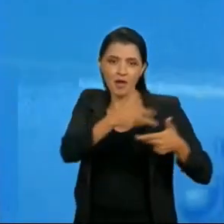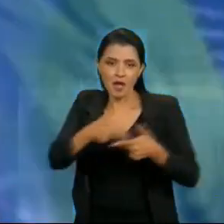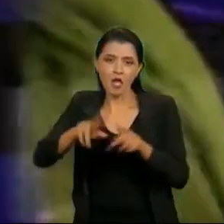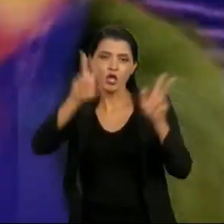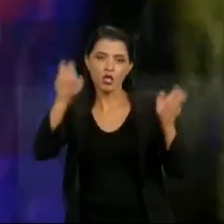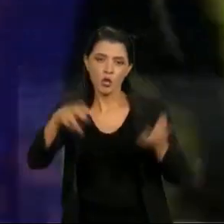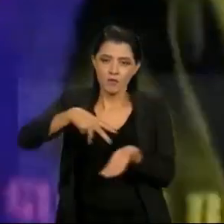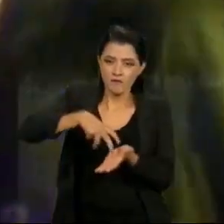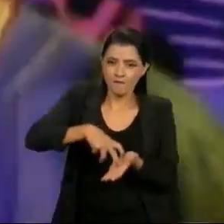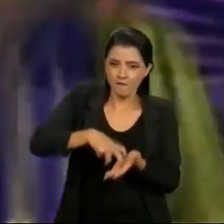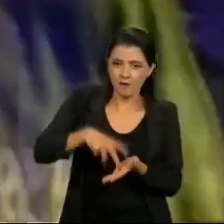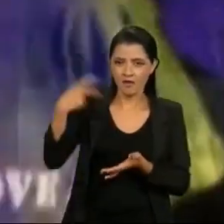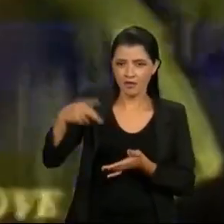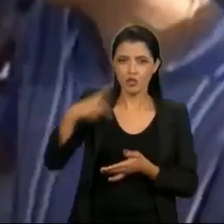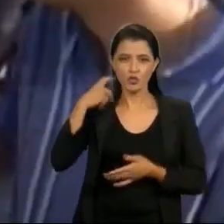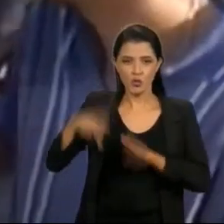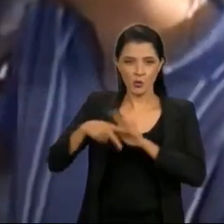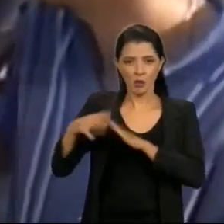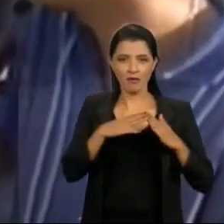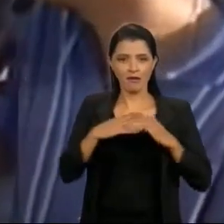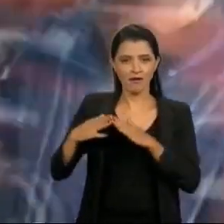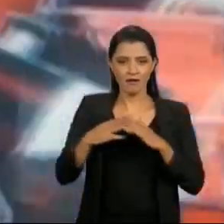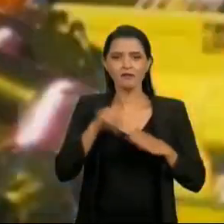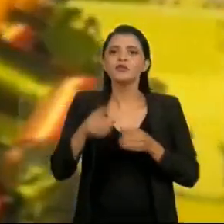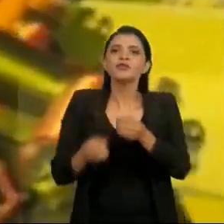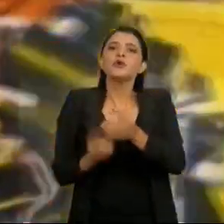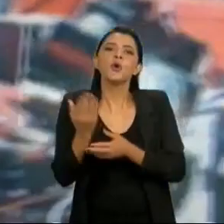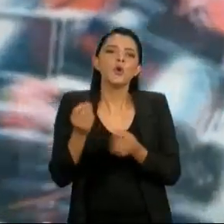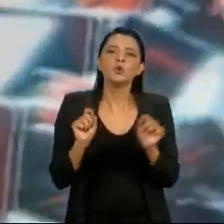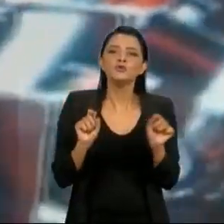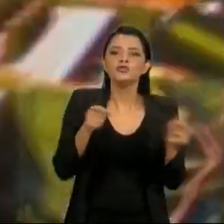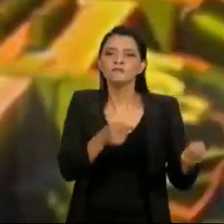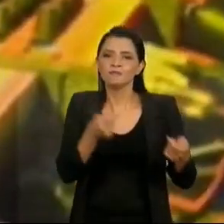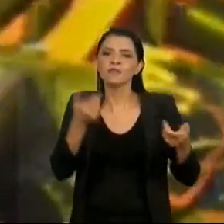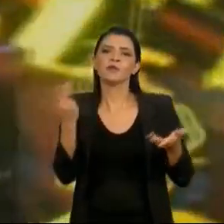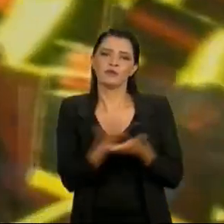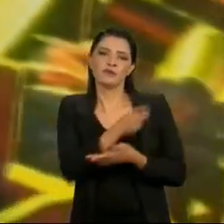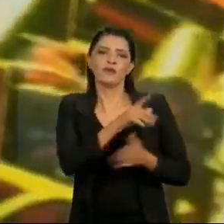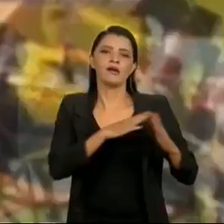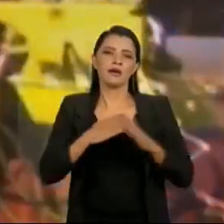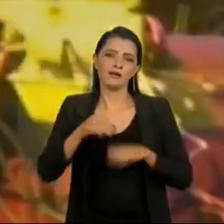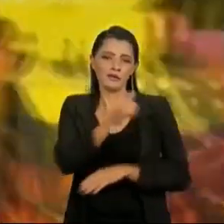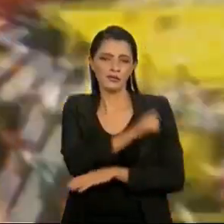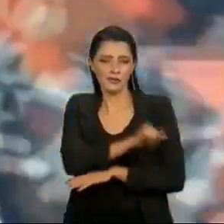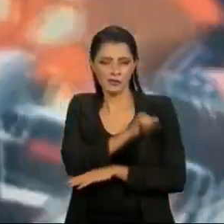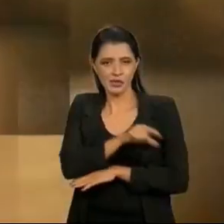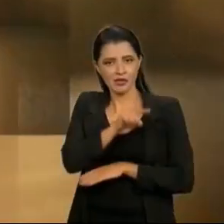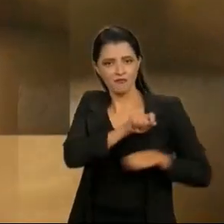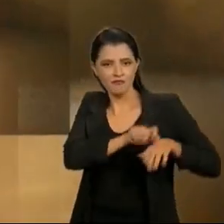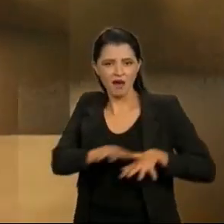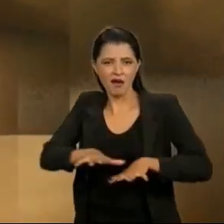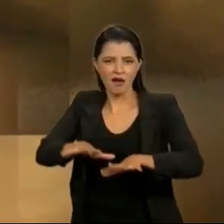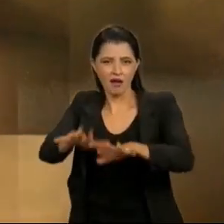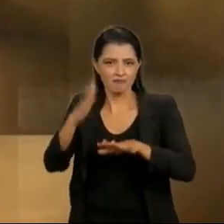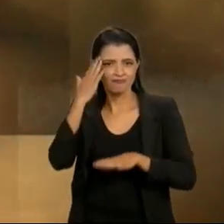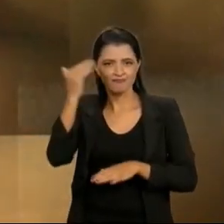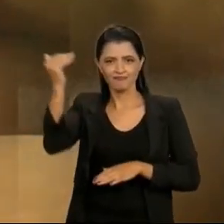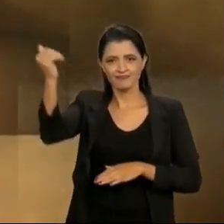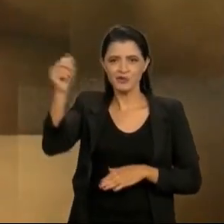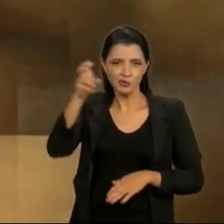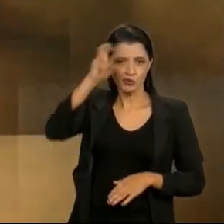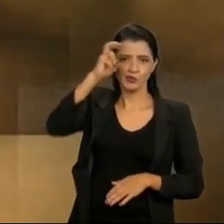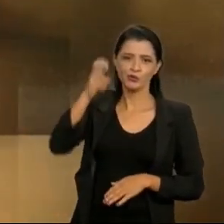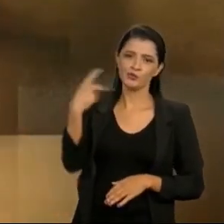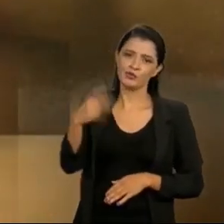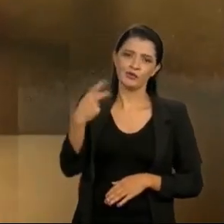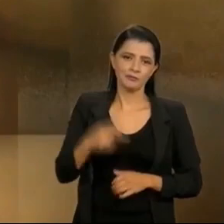funk, o som da periferia. As origens do ritmo que nasceu nas favelas do Rio de Janeiro e virou um fenômeno cultural